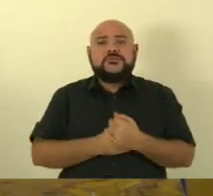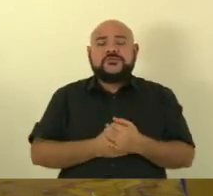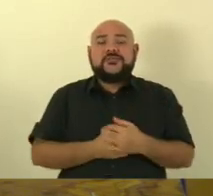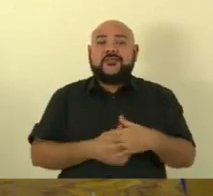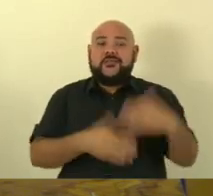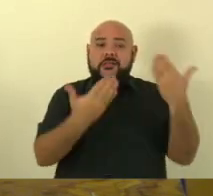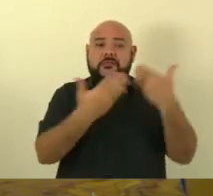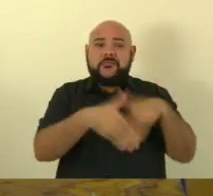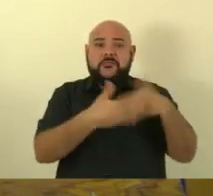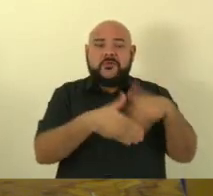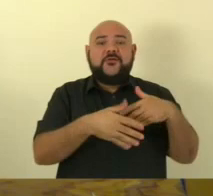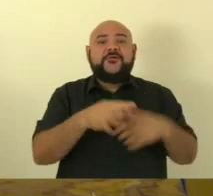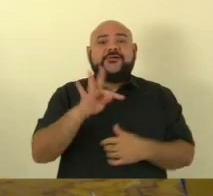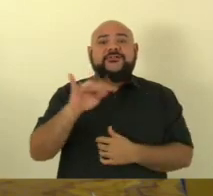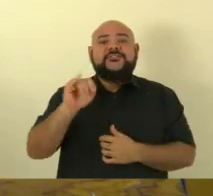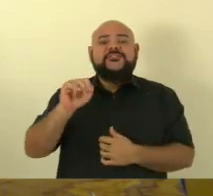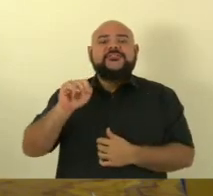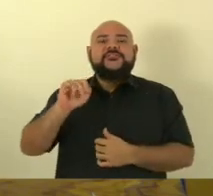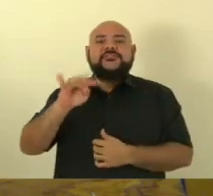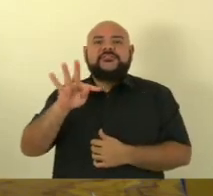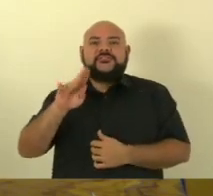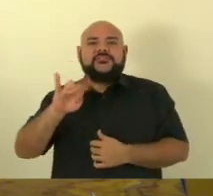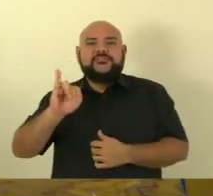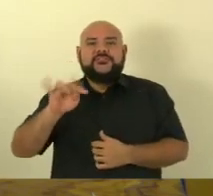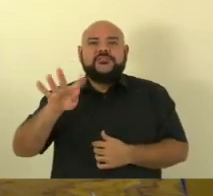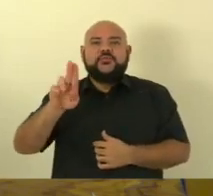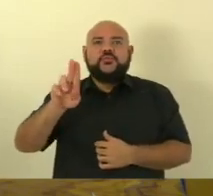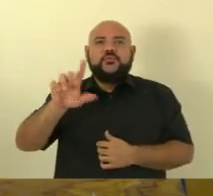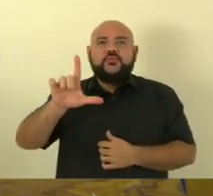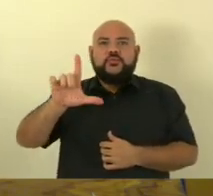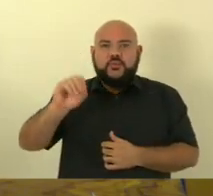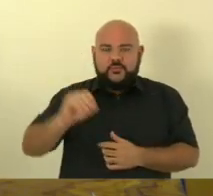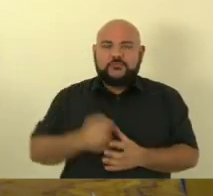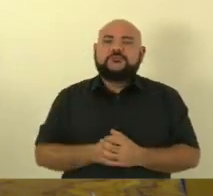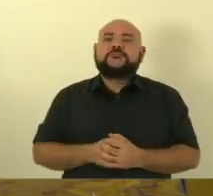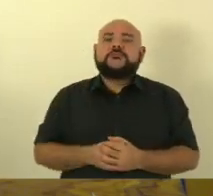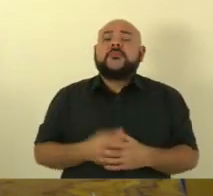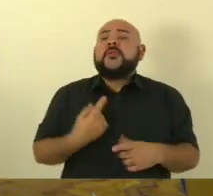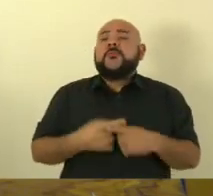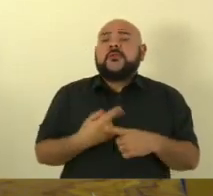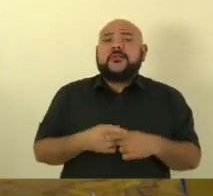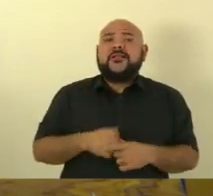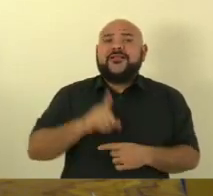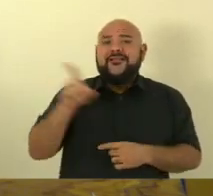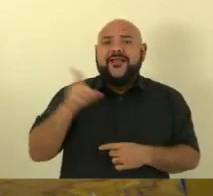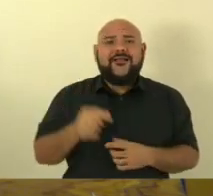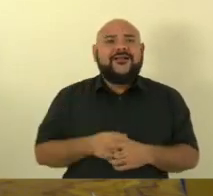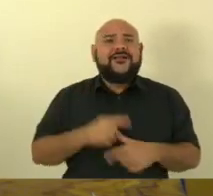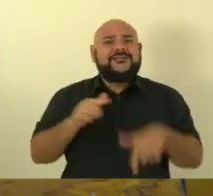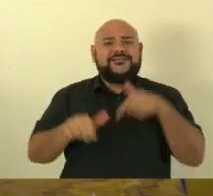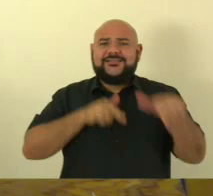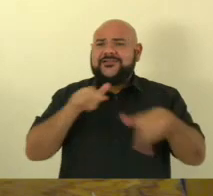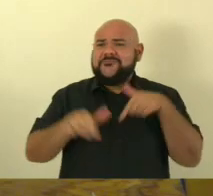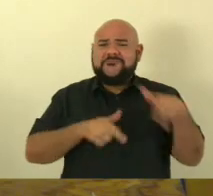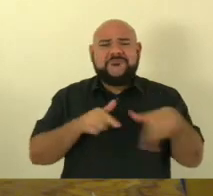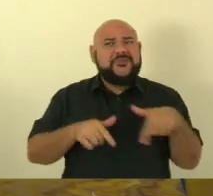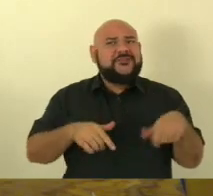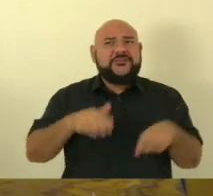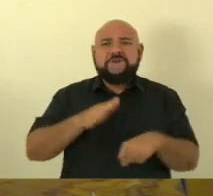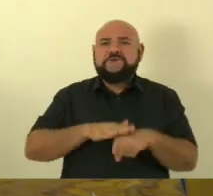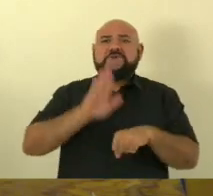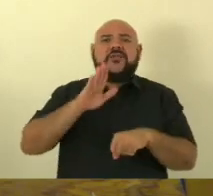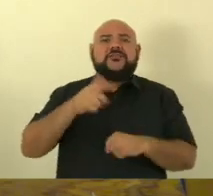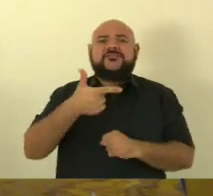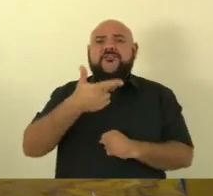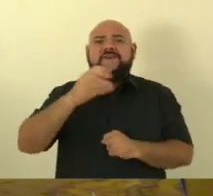o tempo de serviço já dedicado como DT temos ali profissionais que atuam como DT há mais de